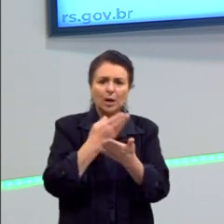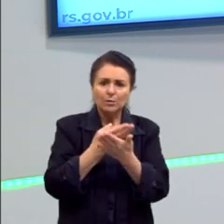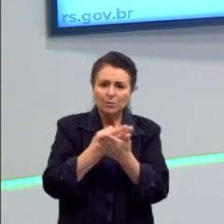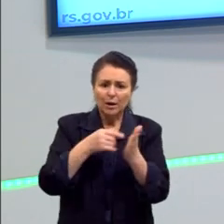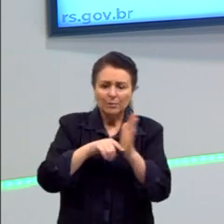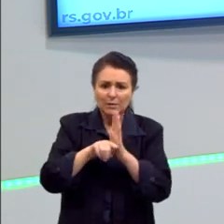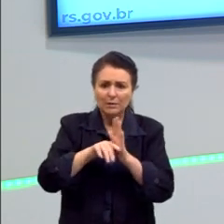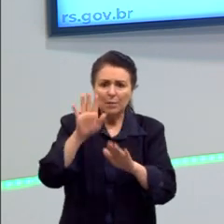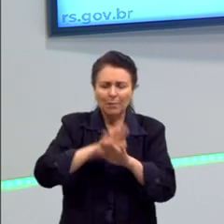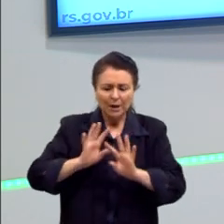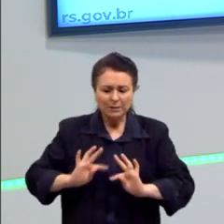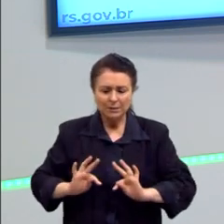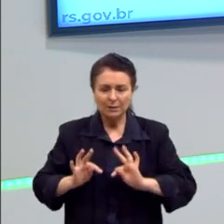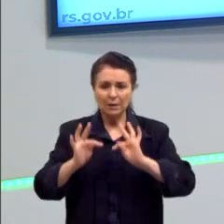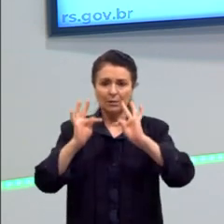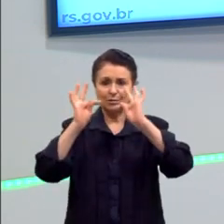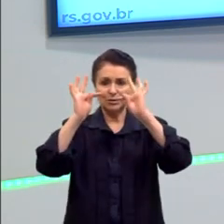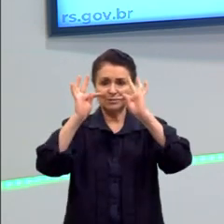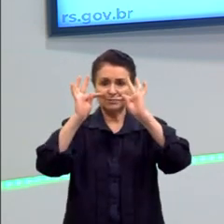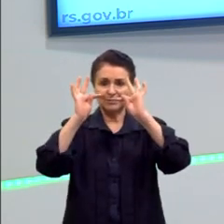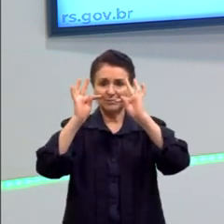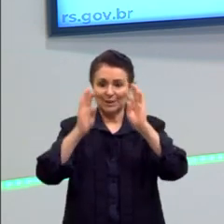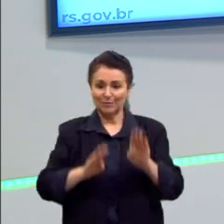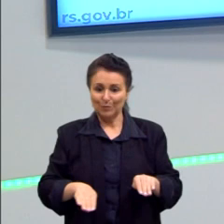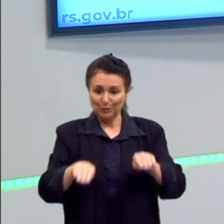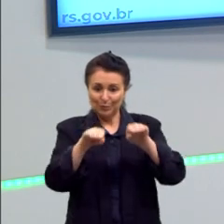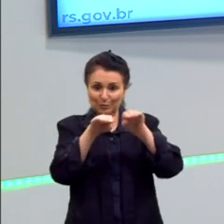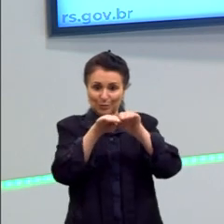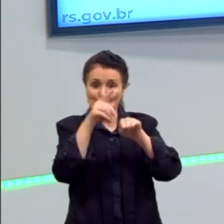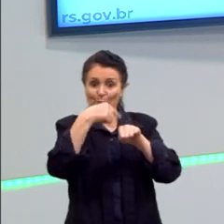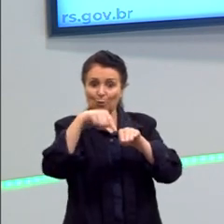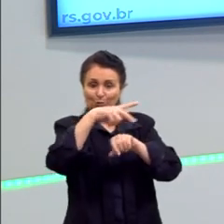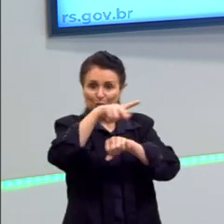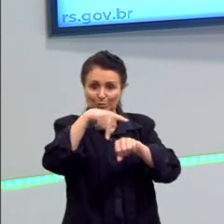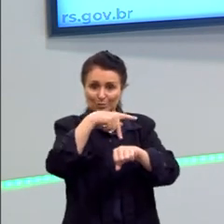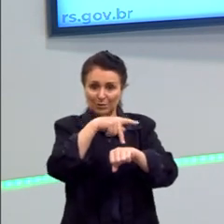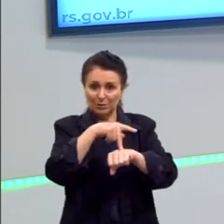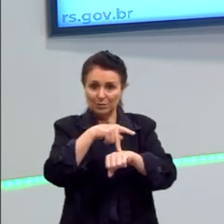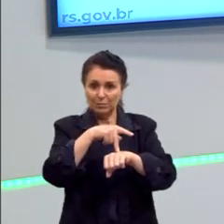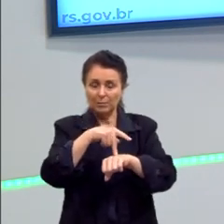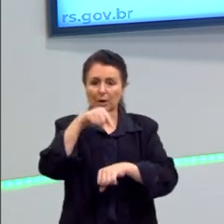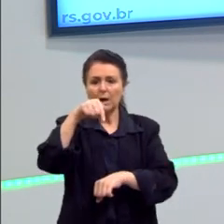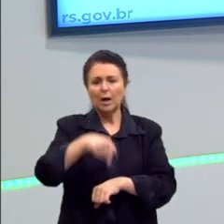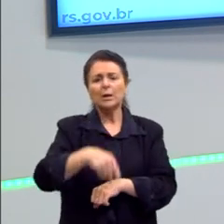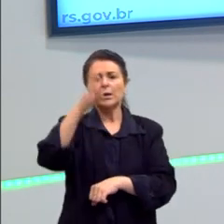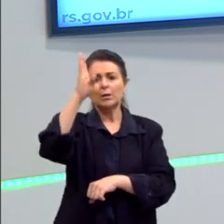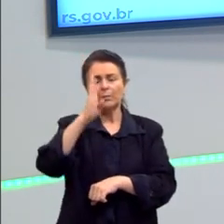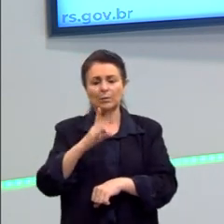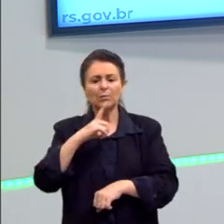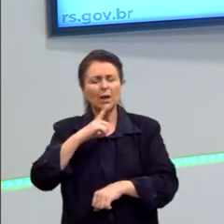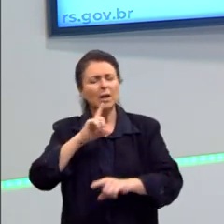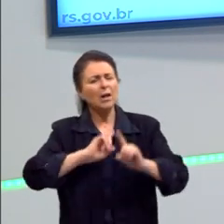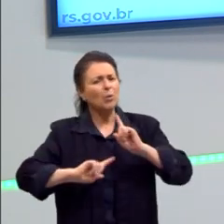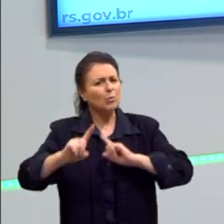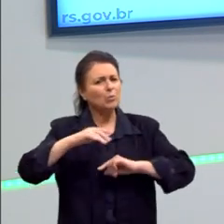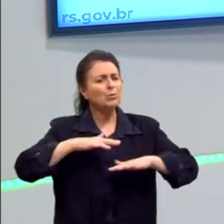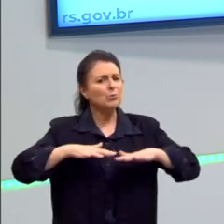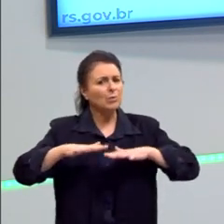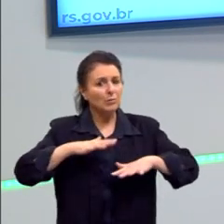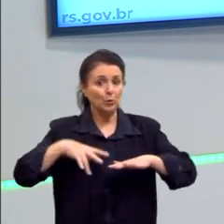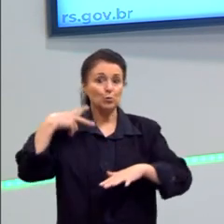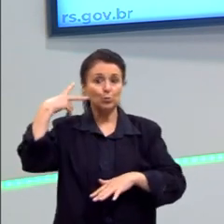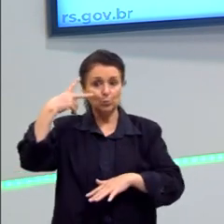competição com esses países mais tecnologicamente. claro, turma, o Brasil tem feito alguns movimentos, existem movimentos